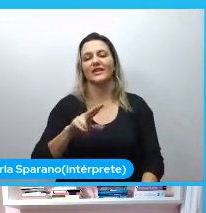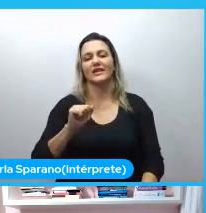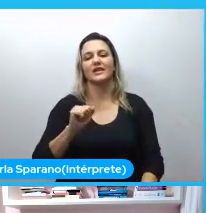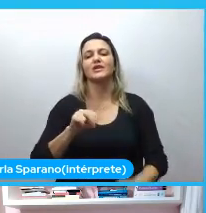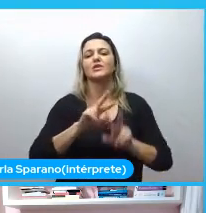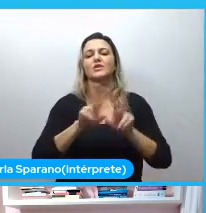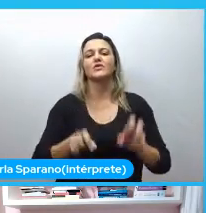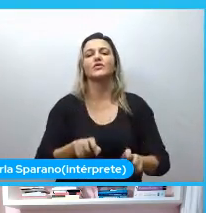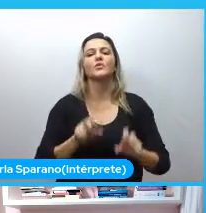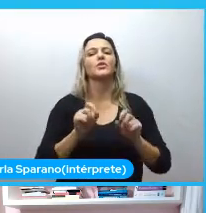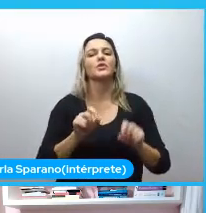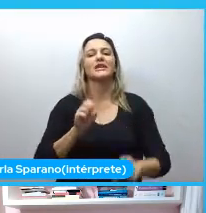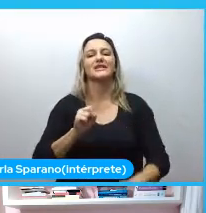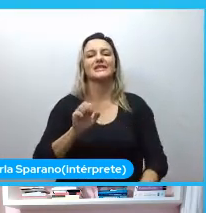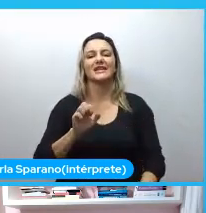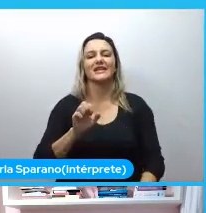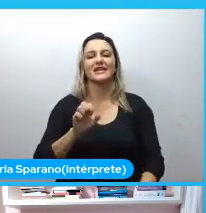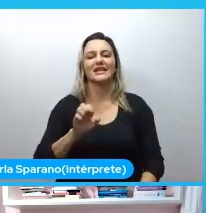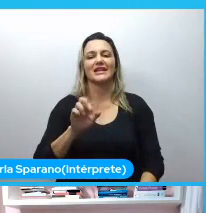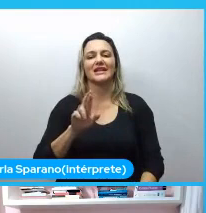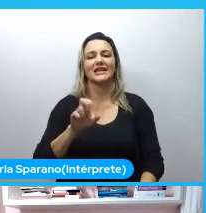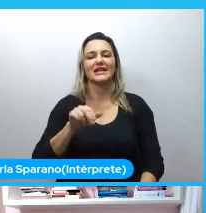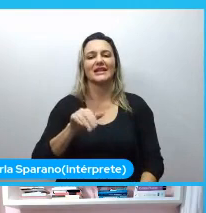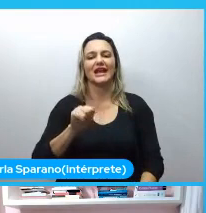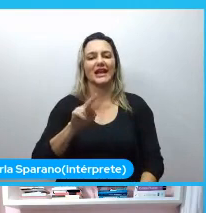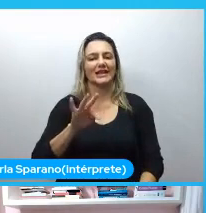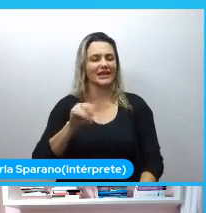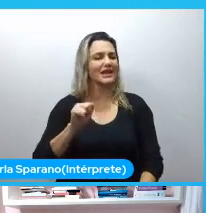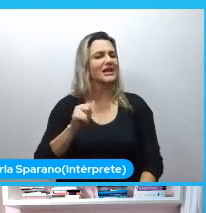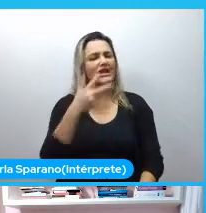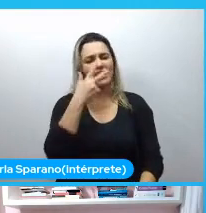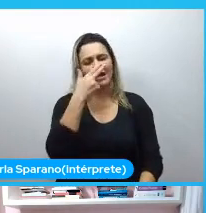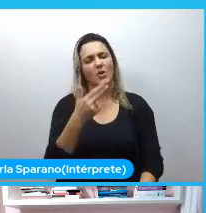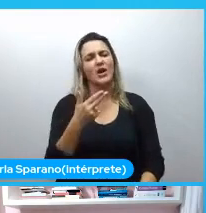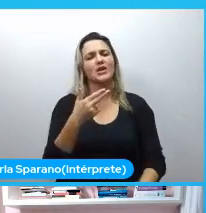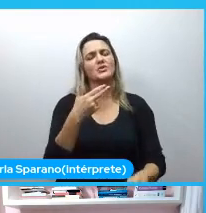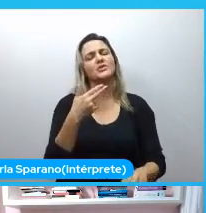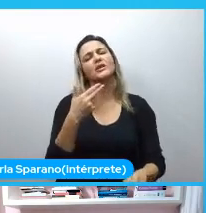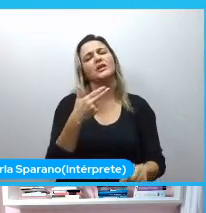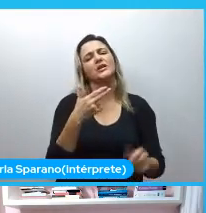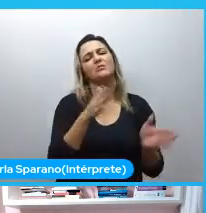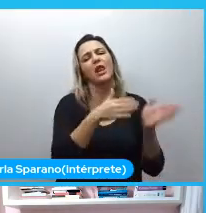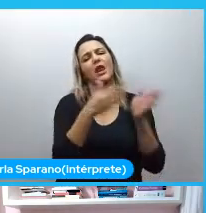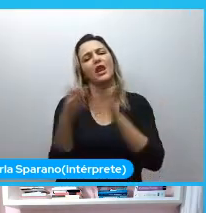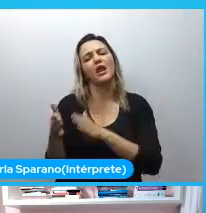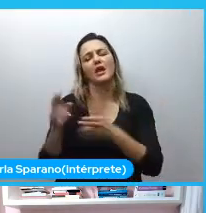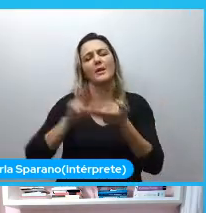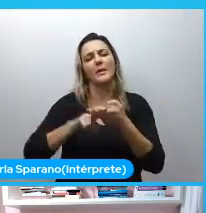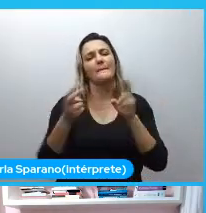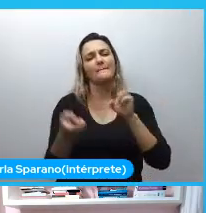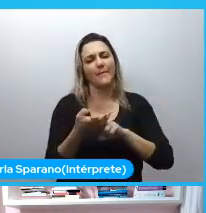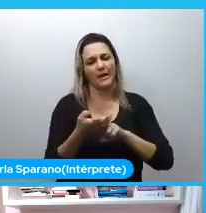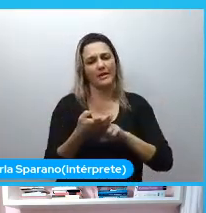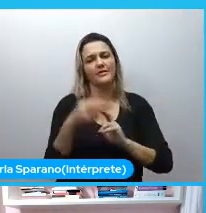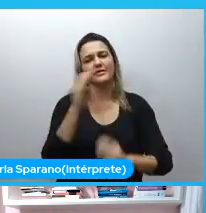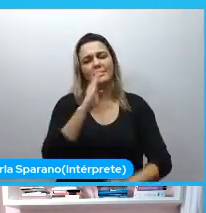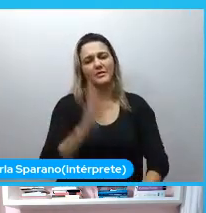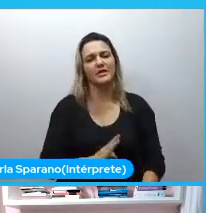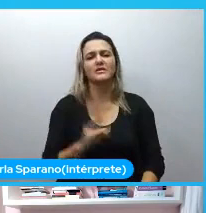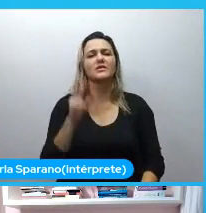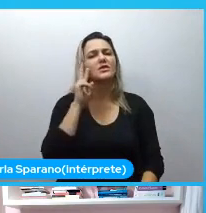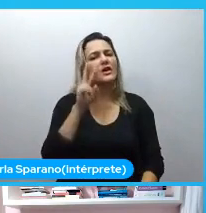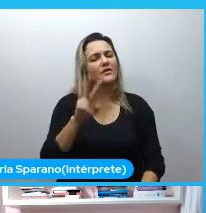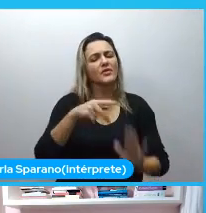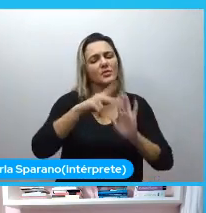acho que vocês vão entender mais. Acho que, durante a Python Brasil, vocês já me entrevistam várias pessoas. Ouvindo várias pessoas falando sobre o projeto Serenata de Amor. O